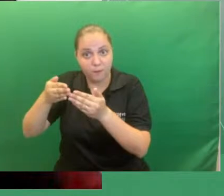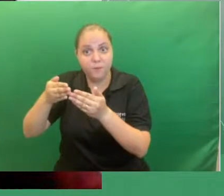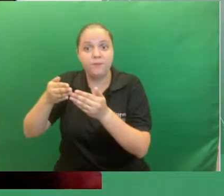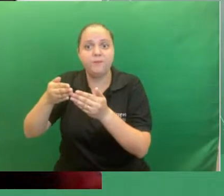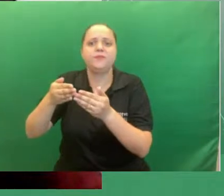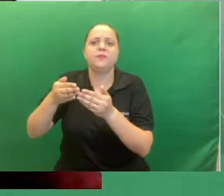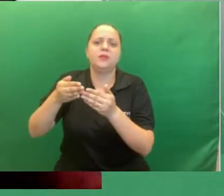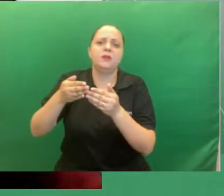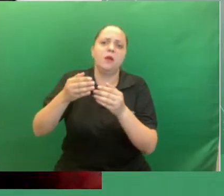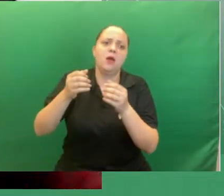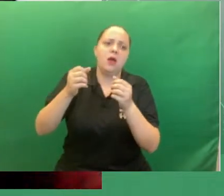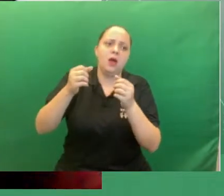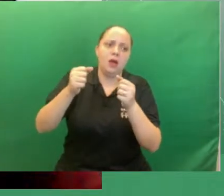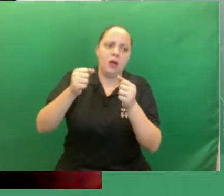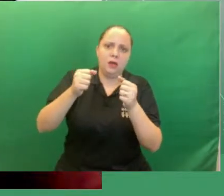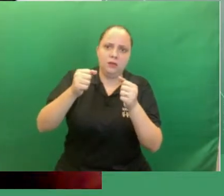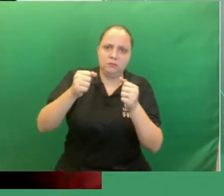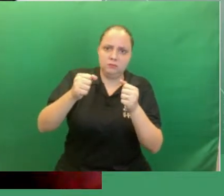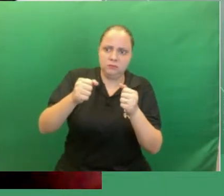professores